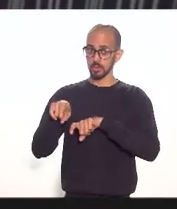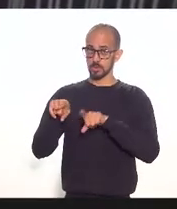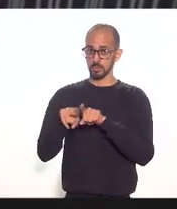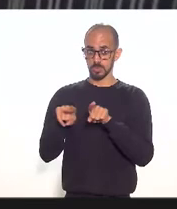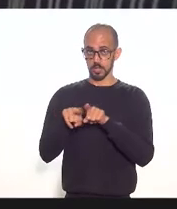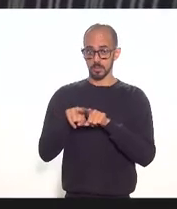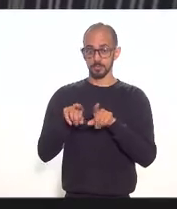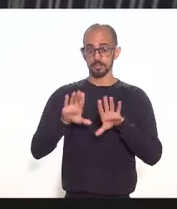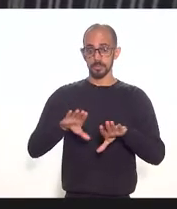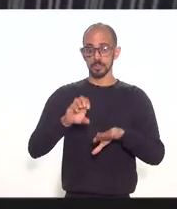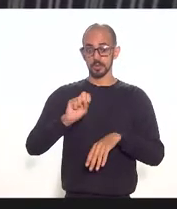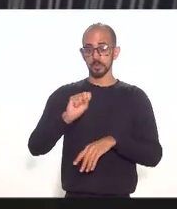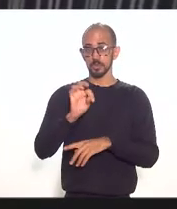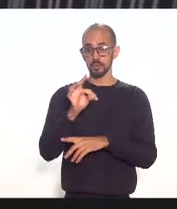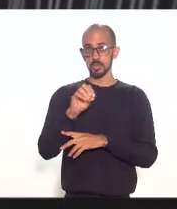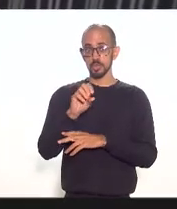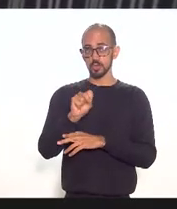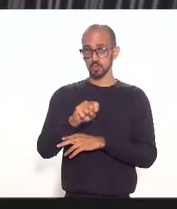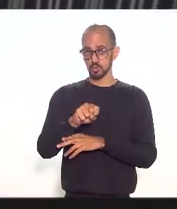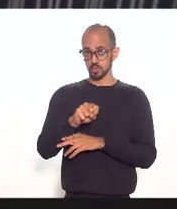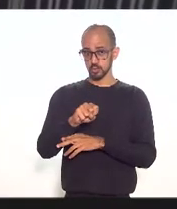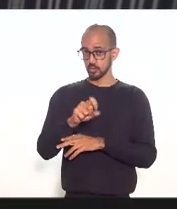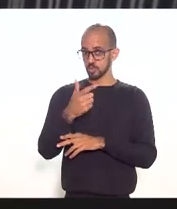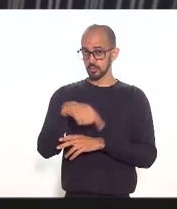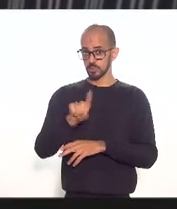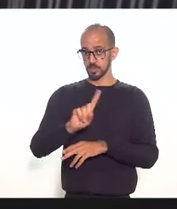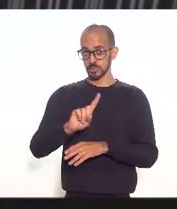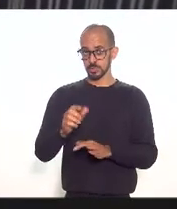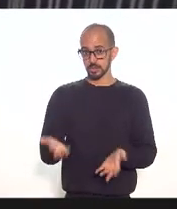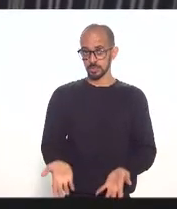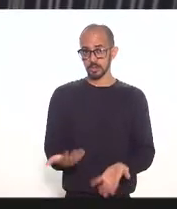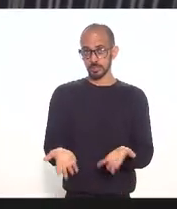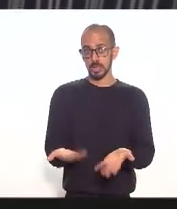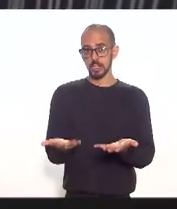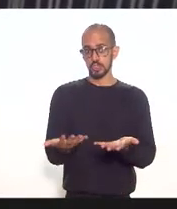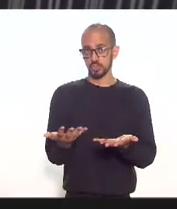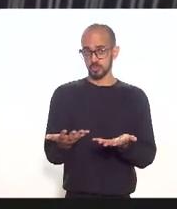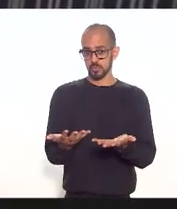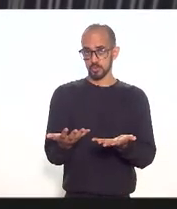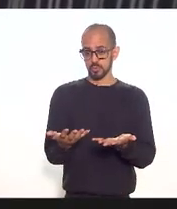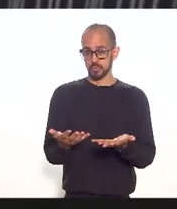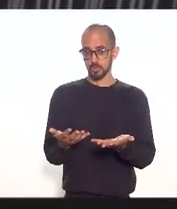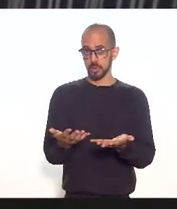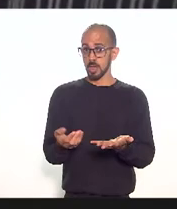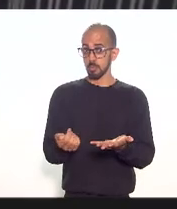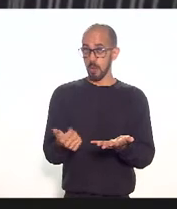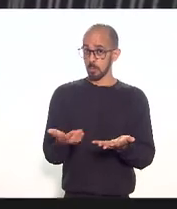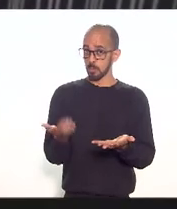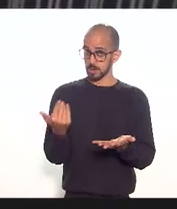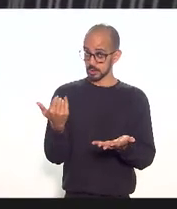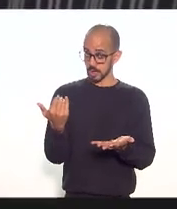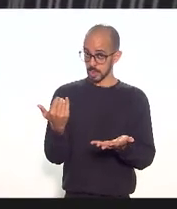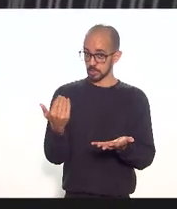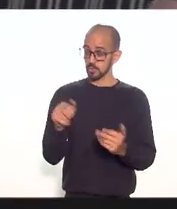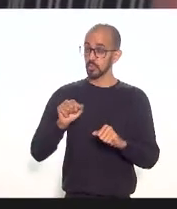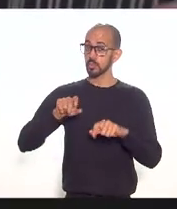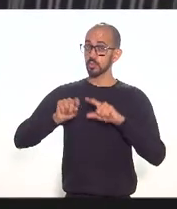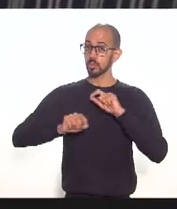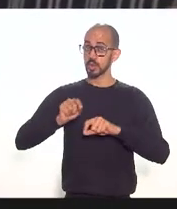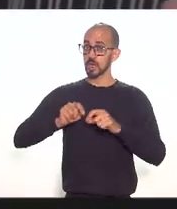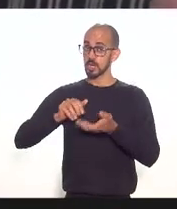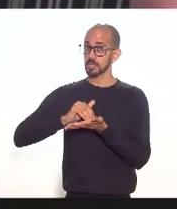Dumont não precisa de estímulos e mais recentemente para concluir a Secretaria de Aviação Civil numa